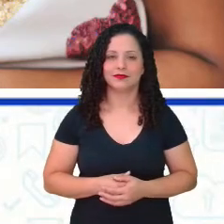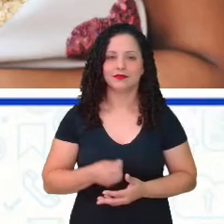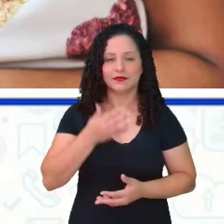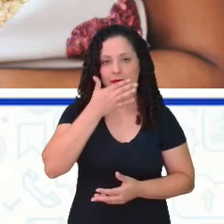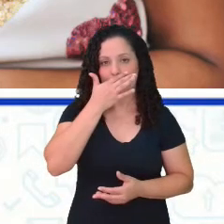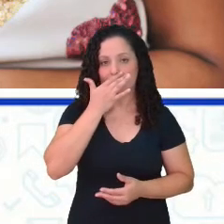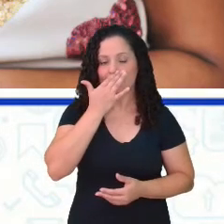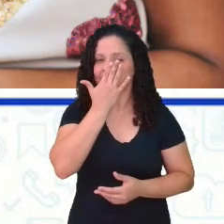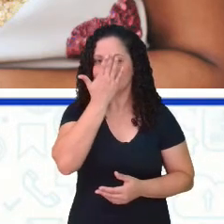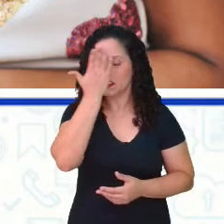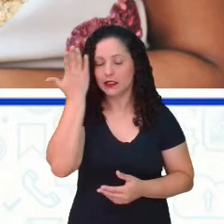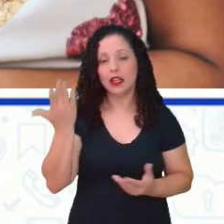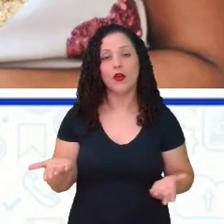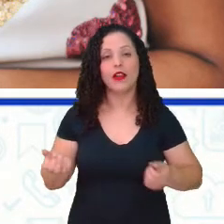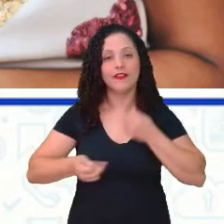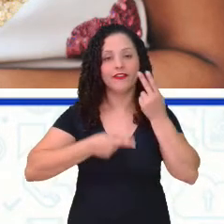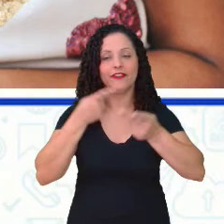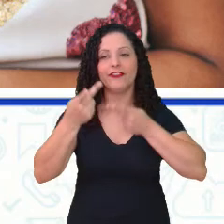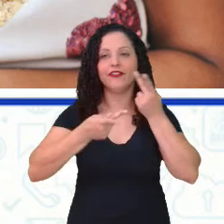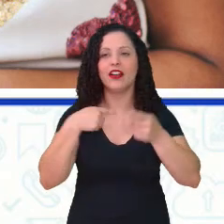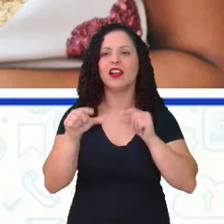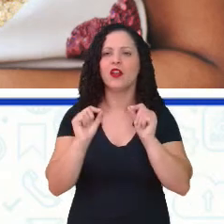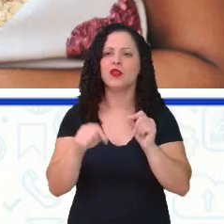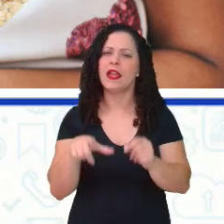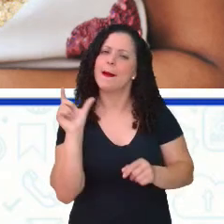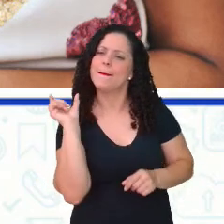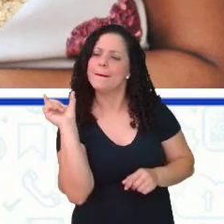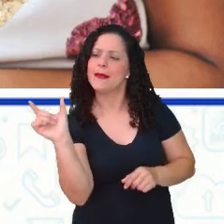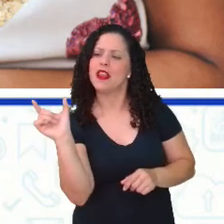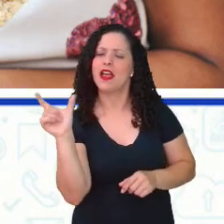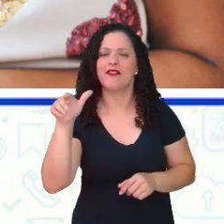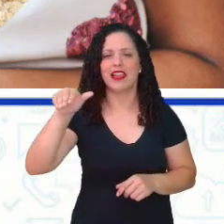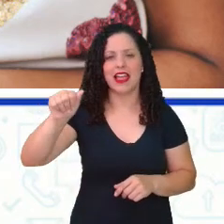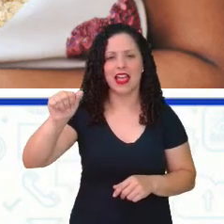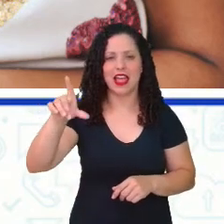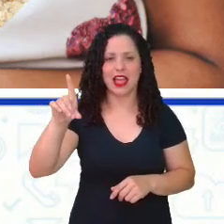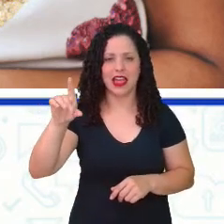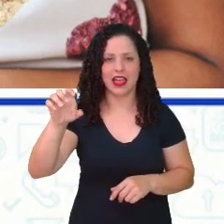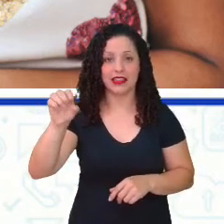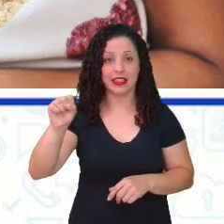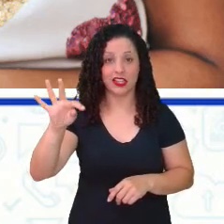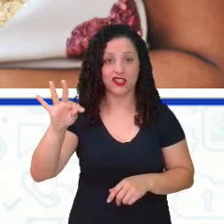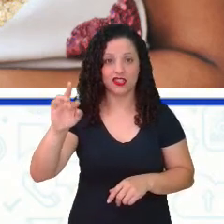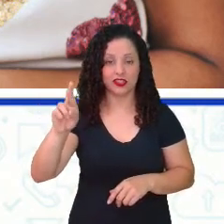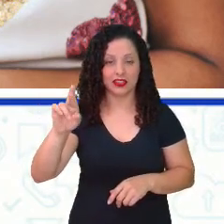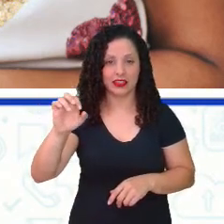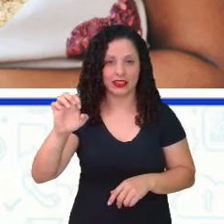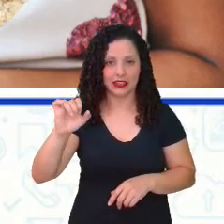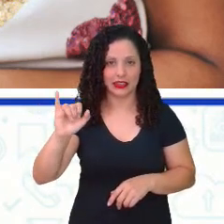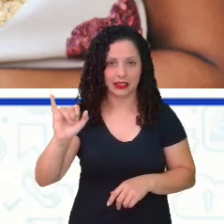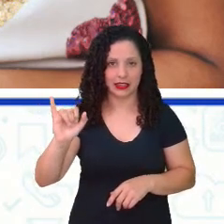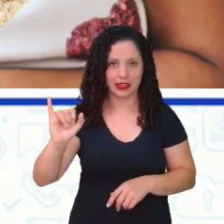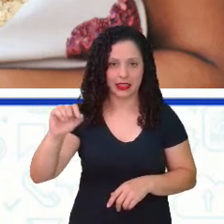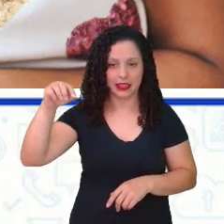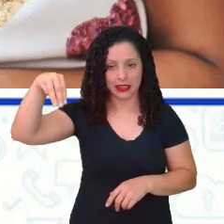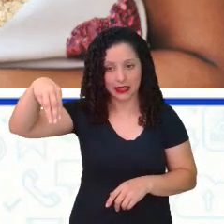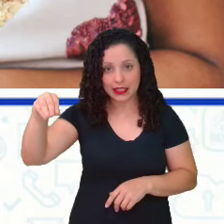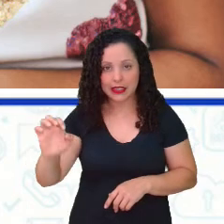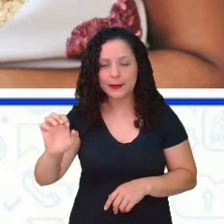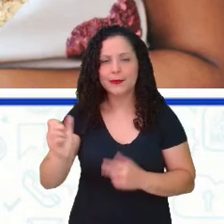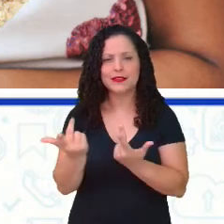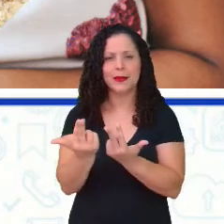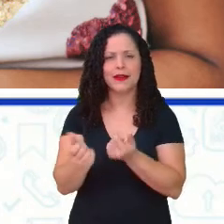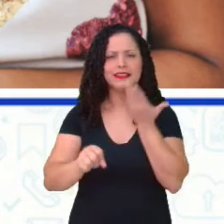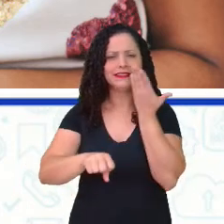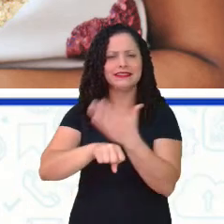Esse termo pode ser... Você pode achar, assim, professora, ultrapassado, não é? Mas é a mesma coisa que eu me treinei